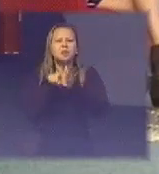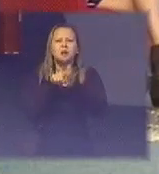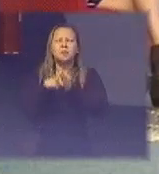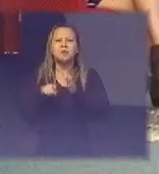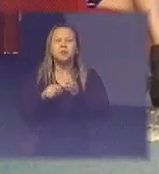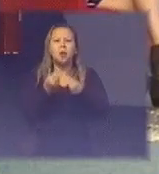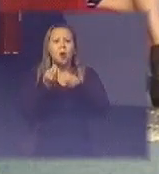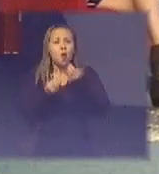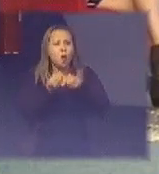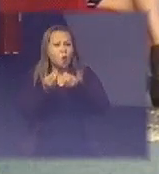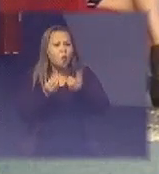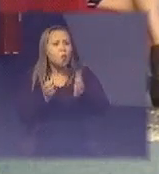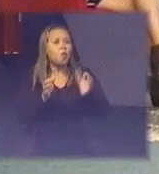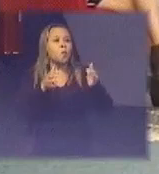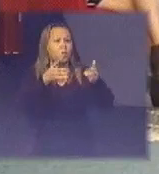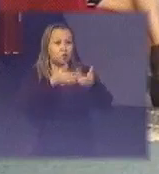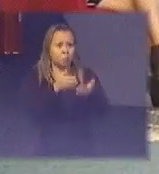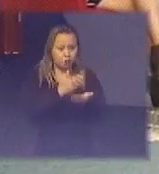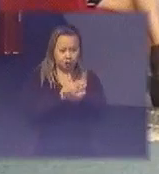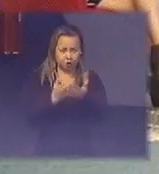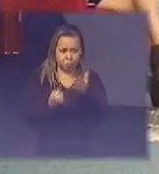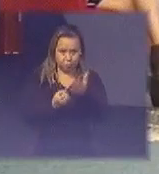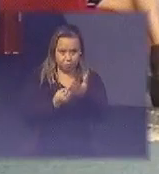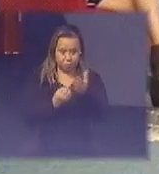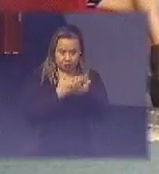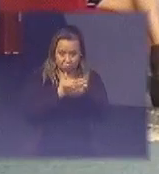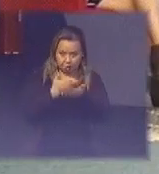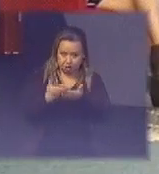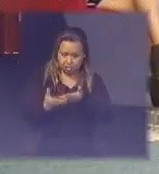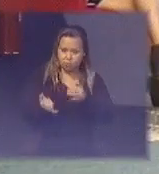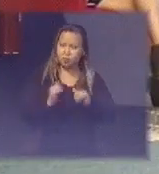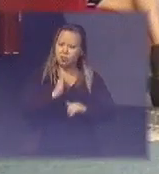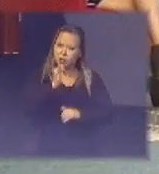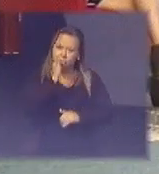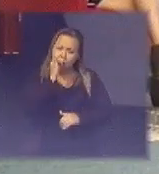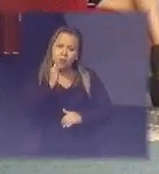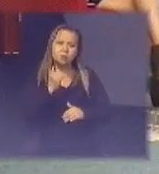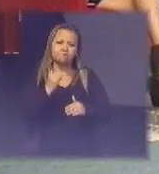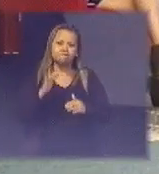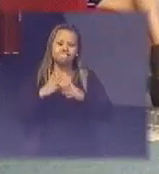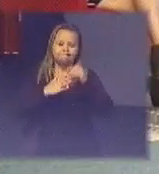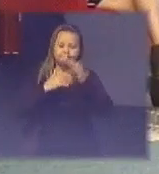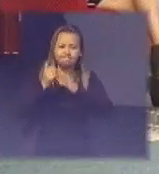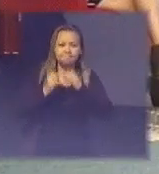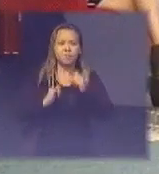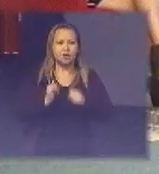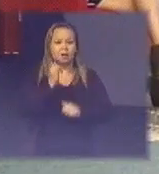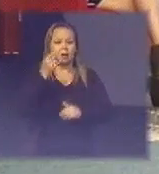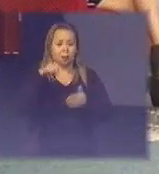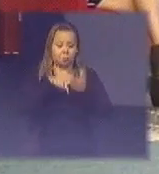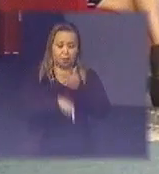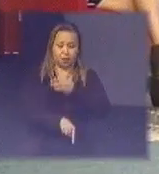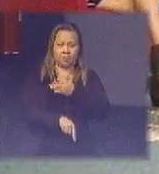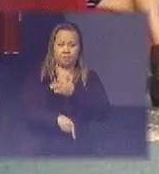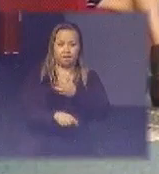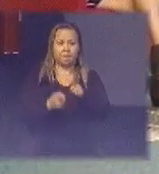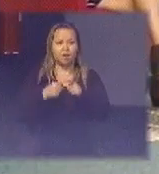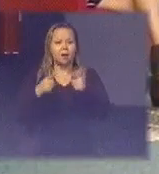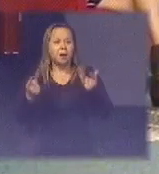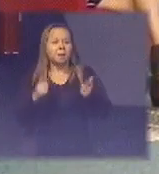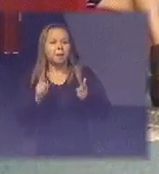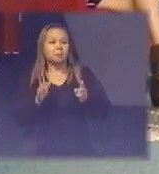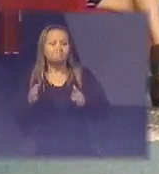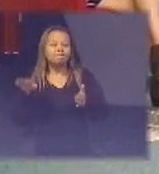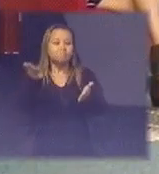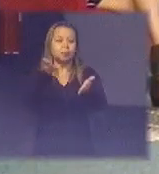academia eu vi algumas iniciativas mas a gente tem essas iniciativas elas são importantes são fundamentais mas elas não chegam no conjunto da